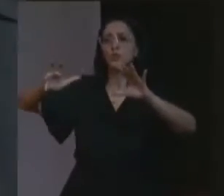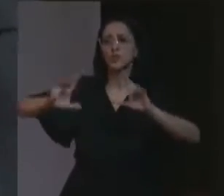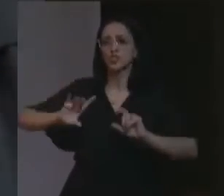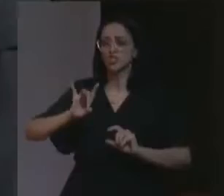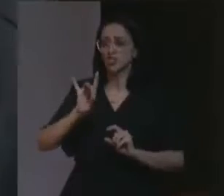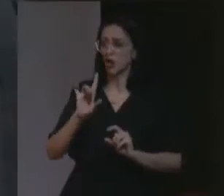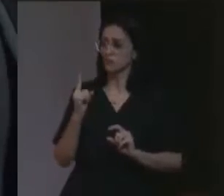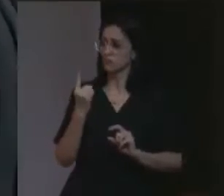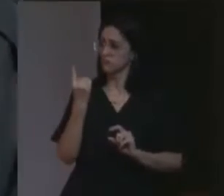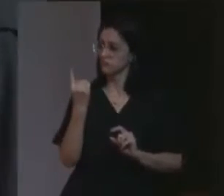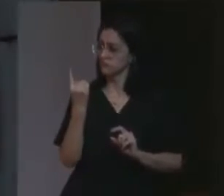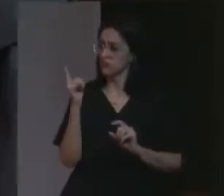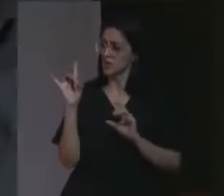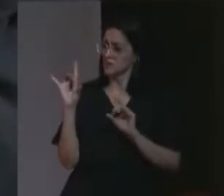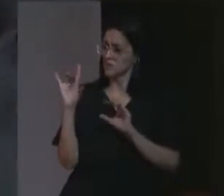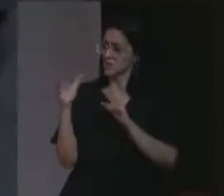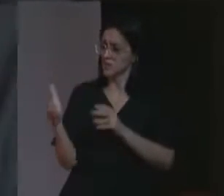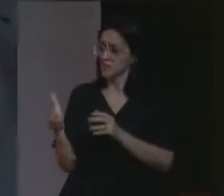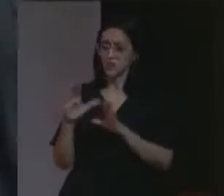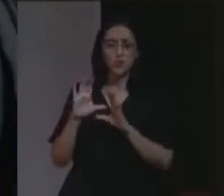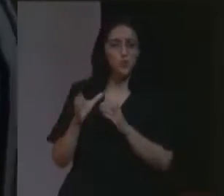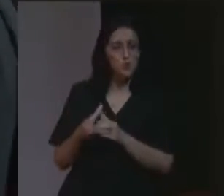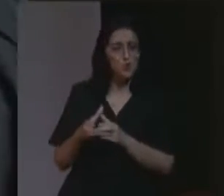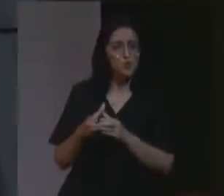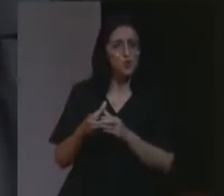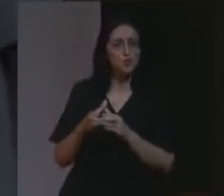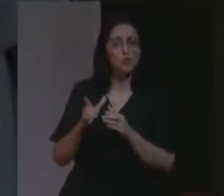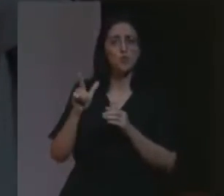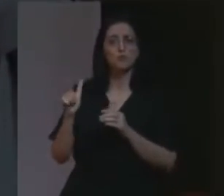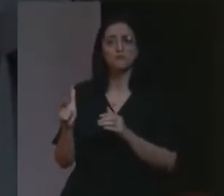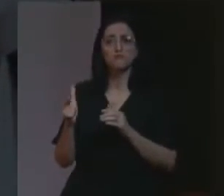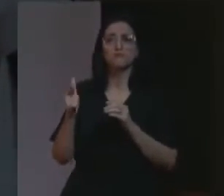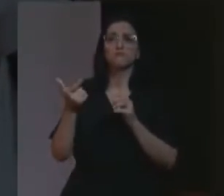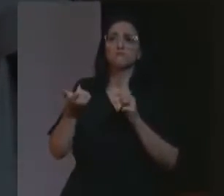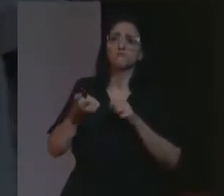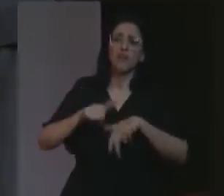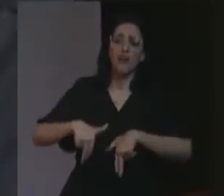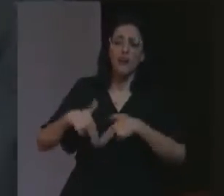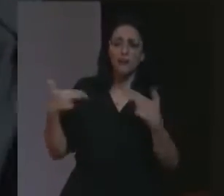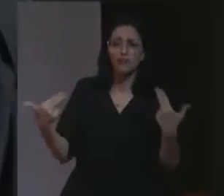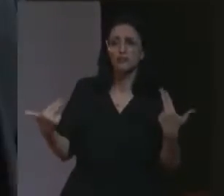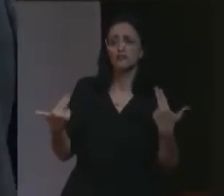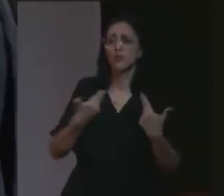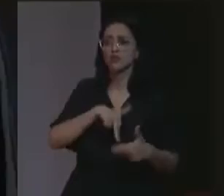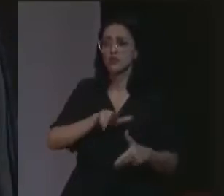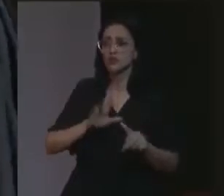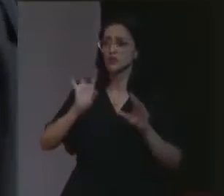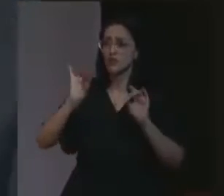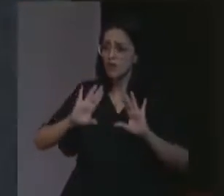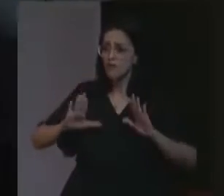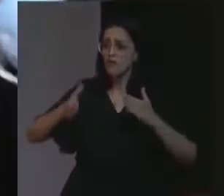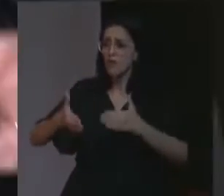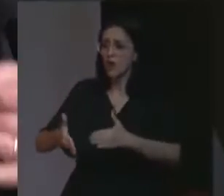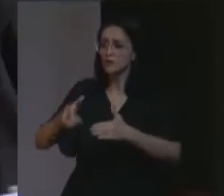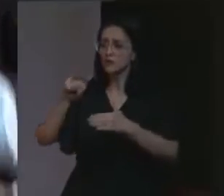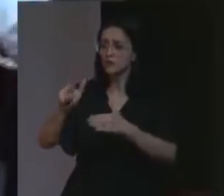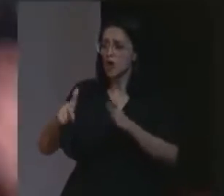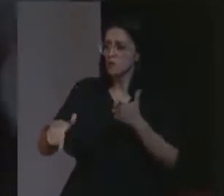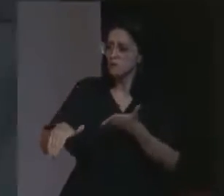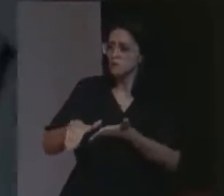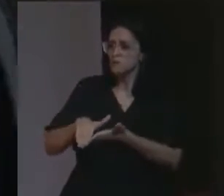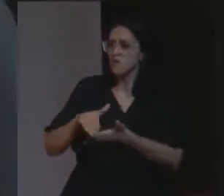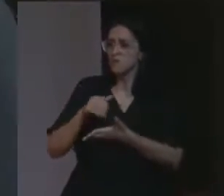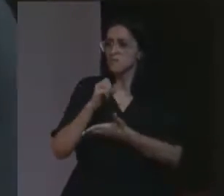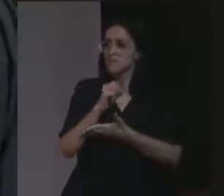um determinado ou um específico grupo nacional, étnico, religioso. Ela não foi direcionada a exterminar